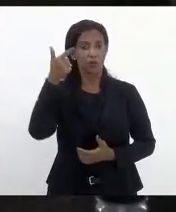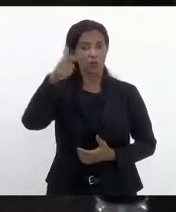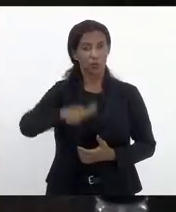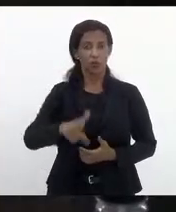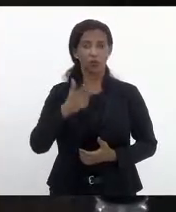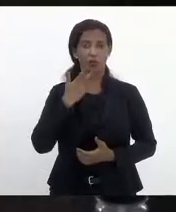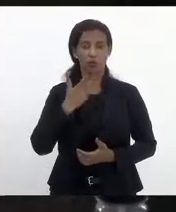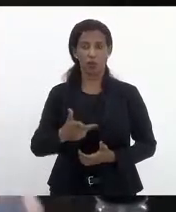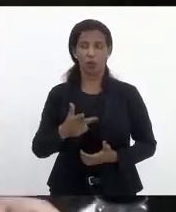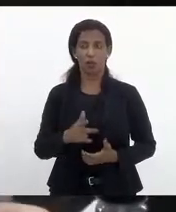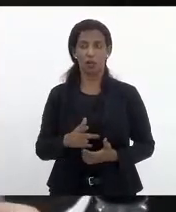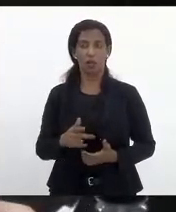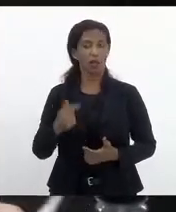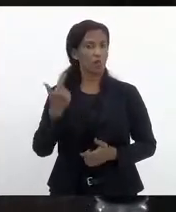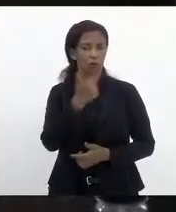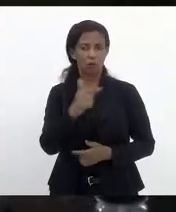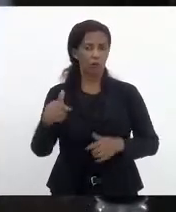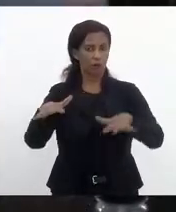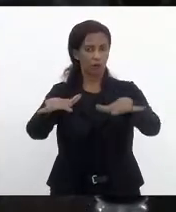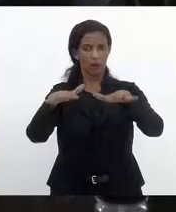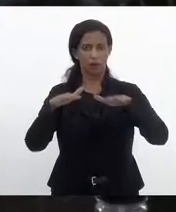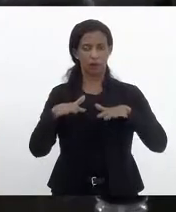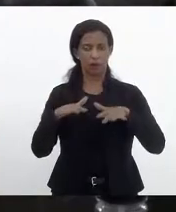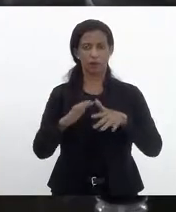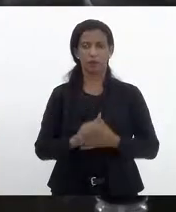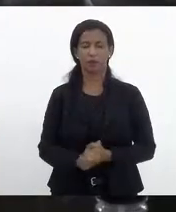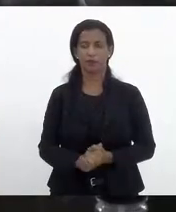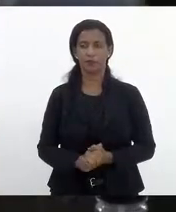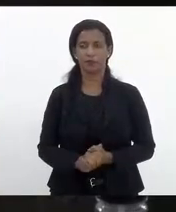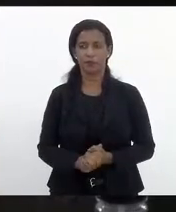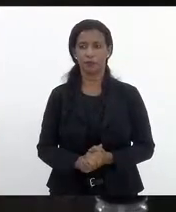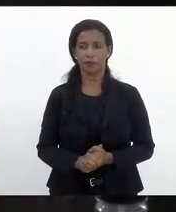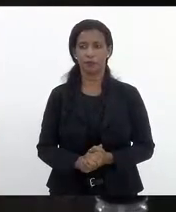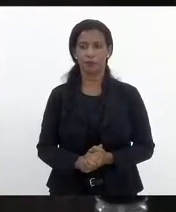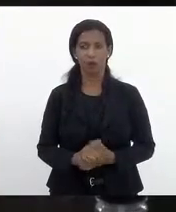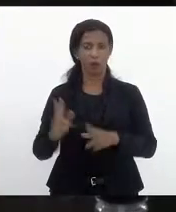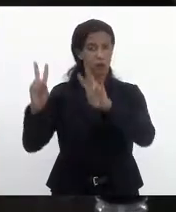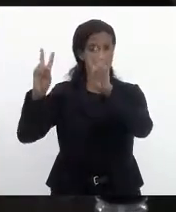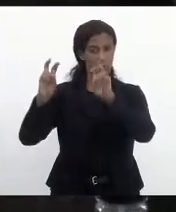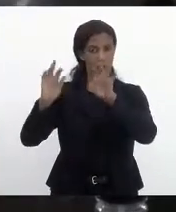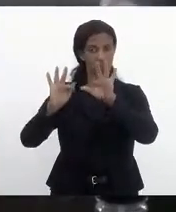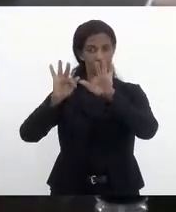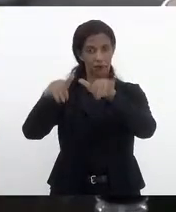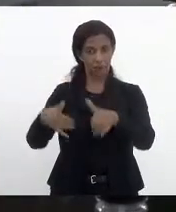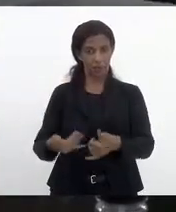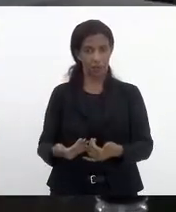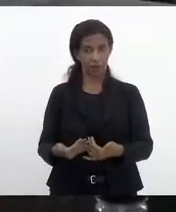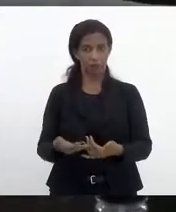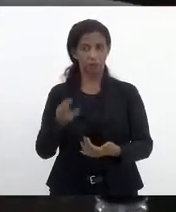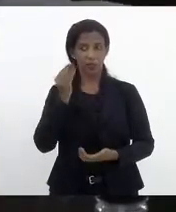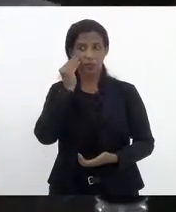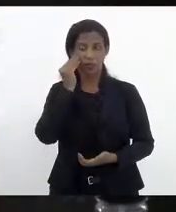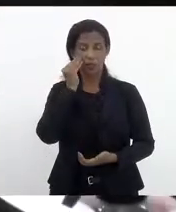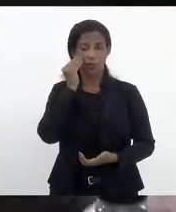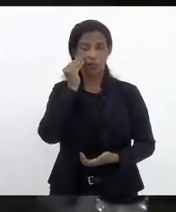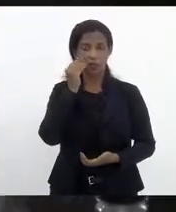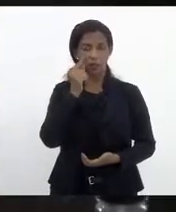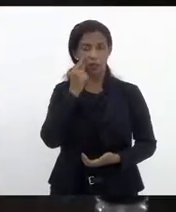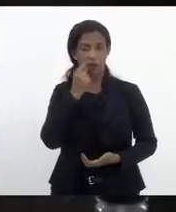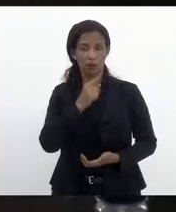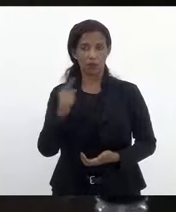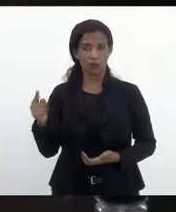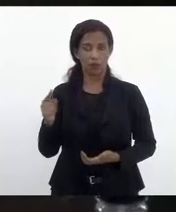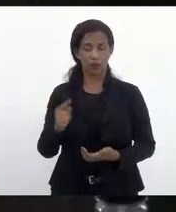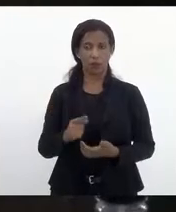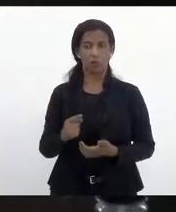a vossa excelência, não foi feita audiência pública para ouvir o tema final. Tentamos chegar a um acordo possível, mas não foi